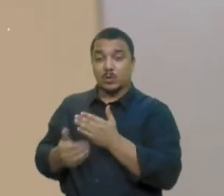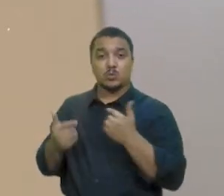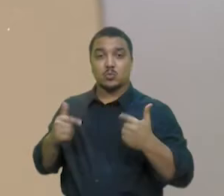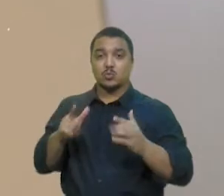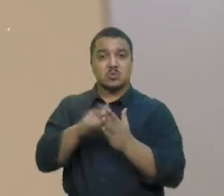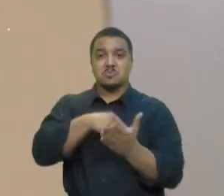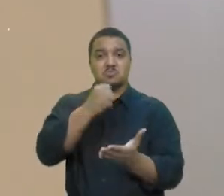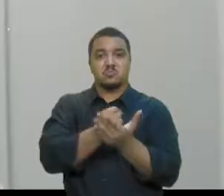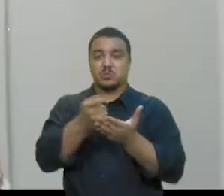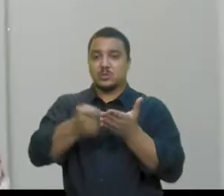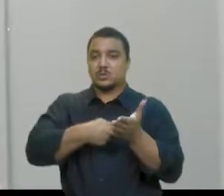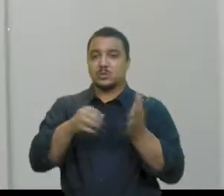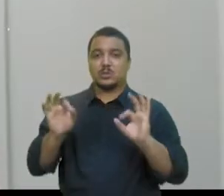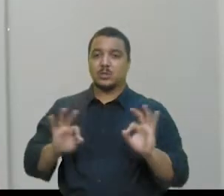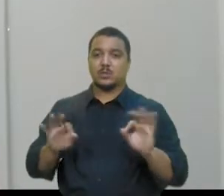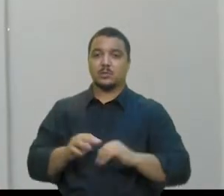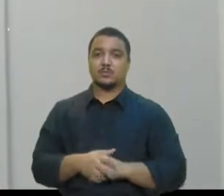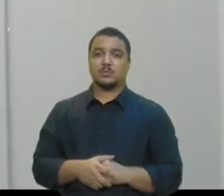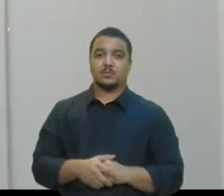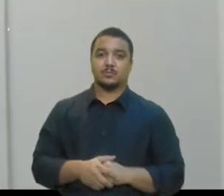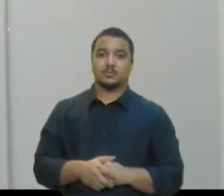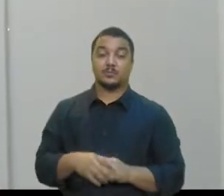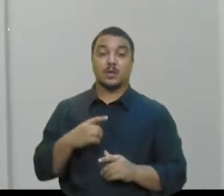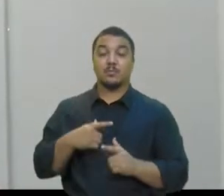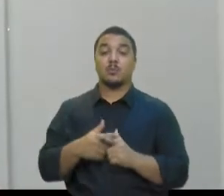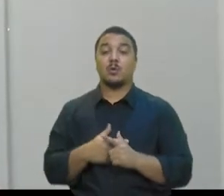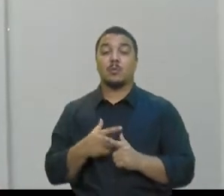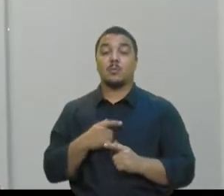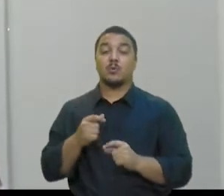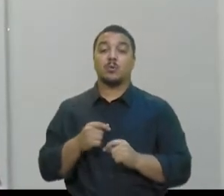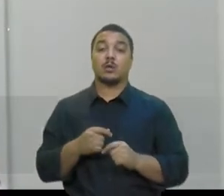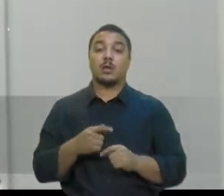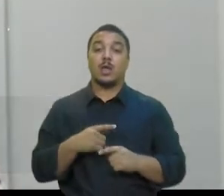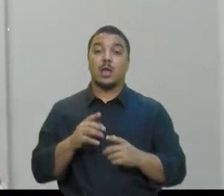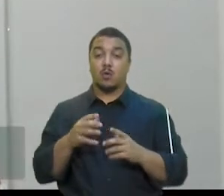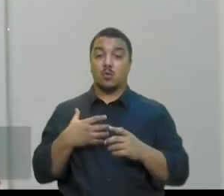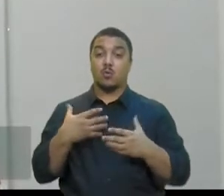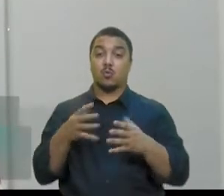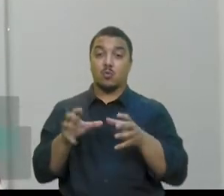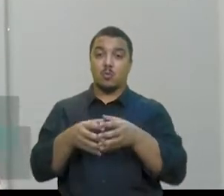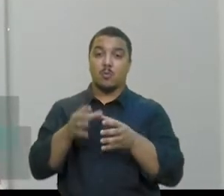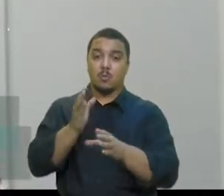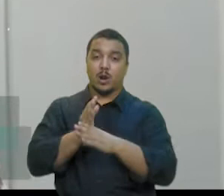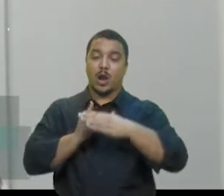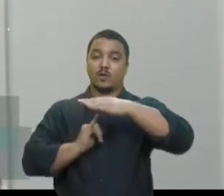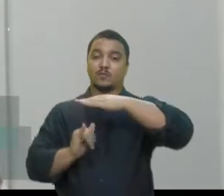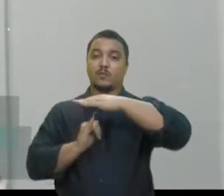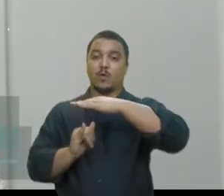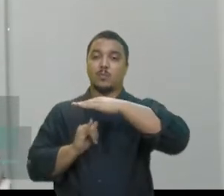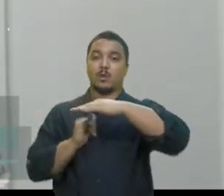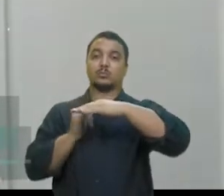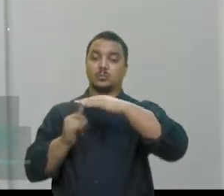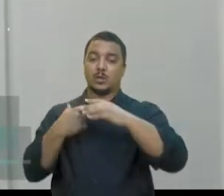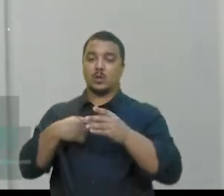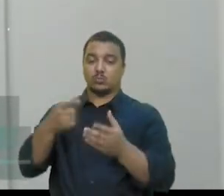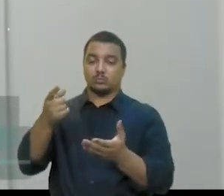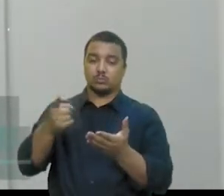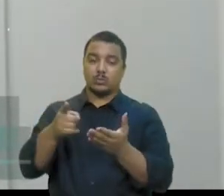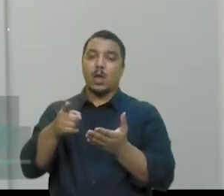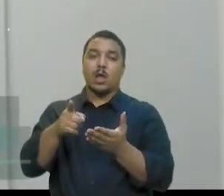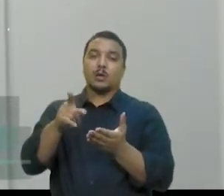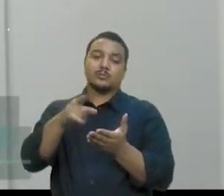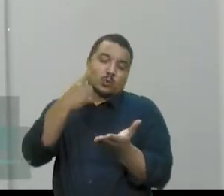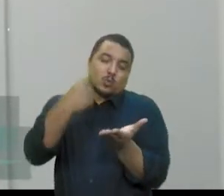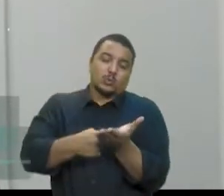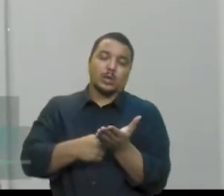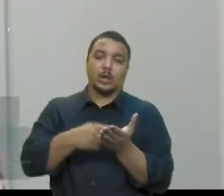de trabalho assinada. Um dos grandes problemas enfrentados pela classe é a informalidade dos contratos firmados, ou seja, a ausência de anotação na